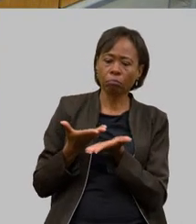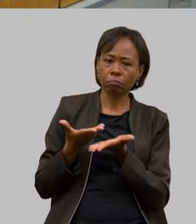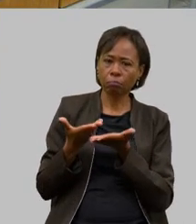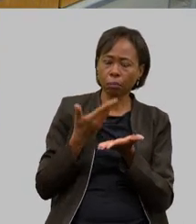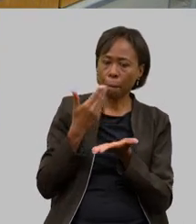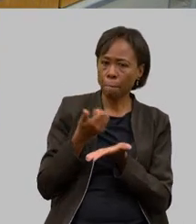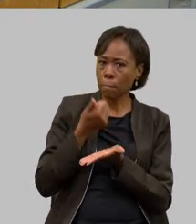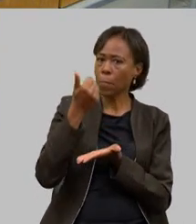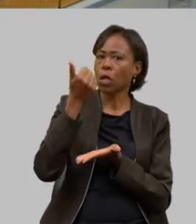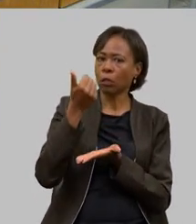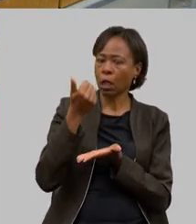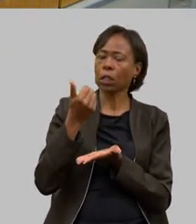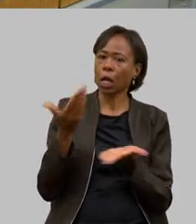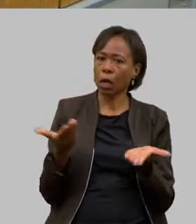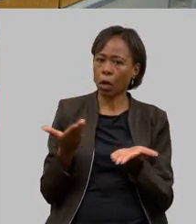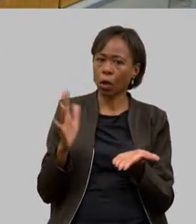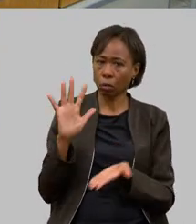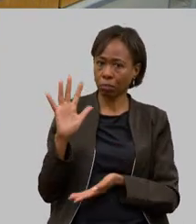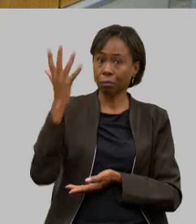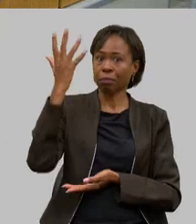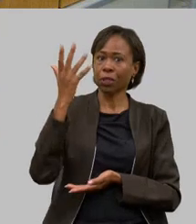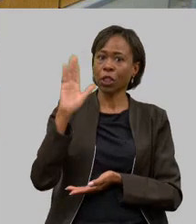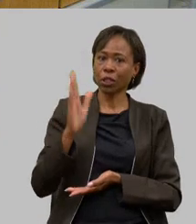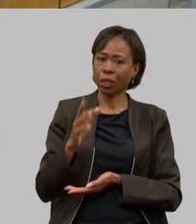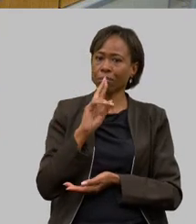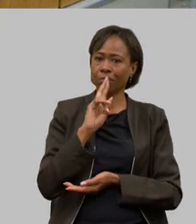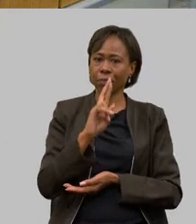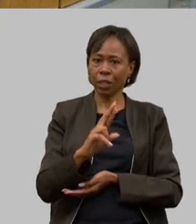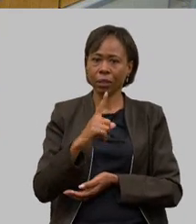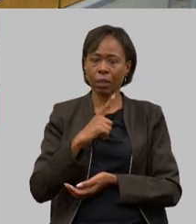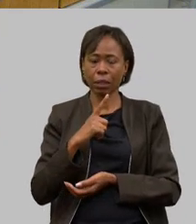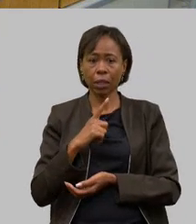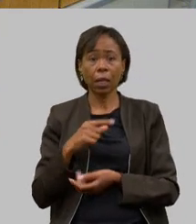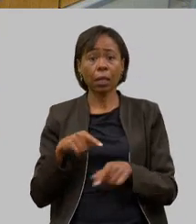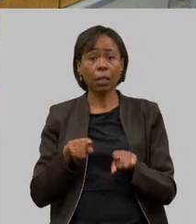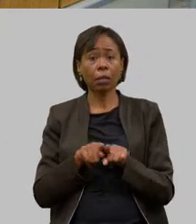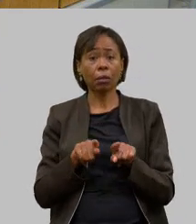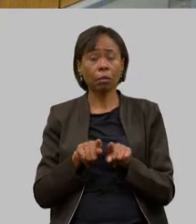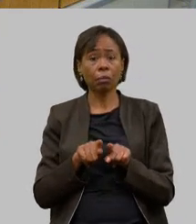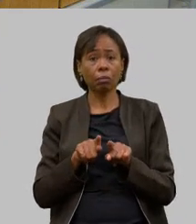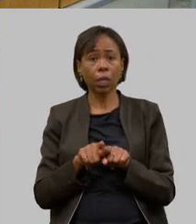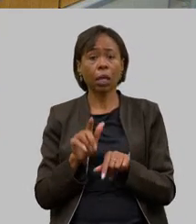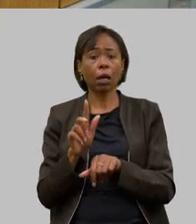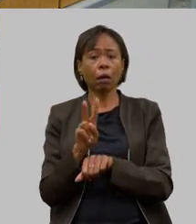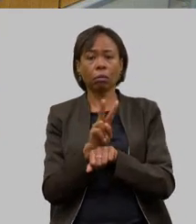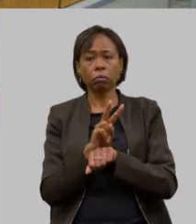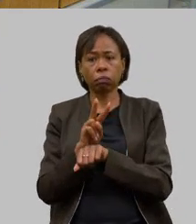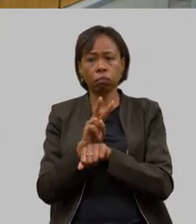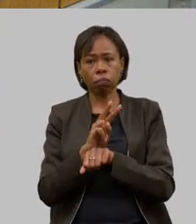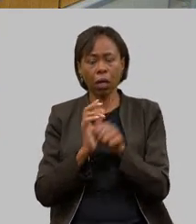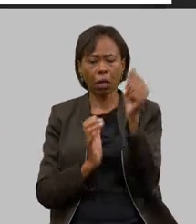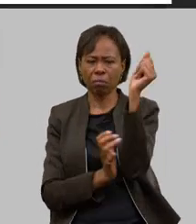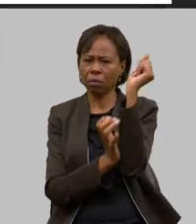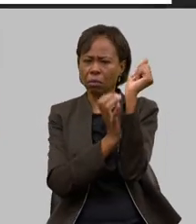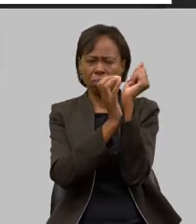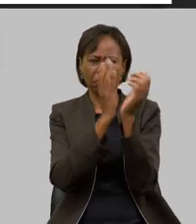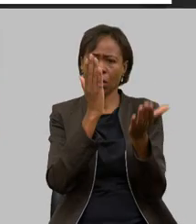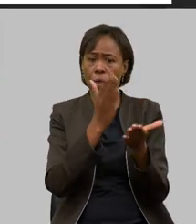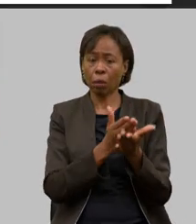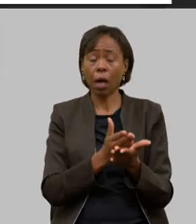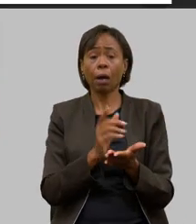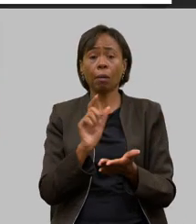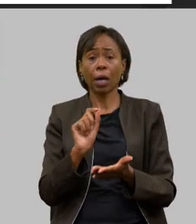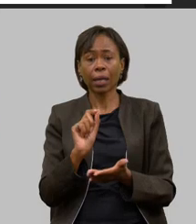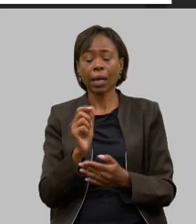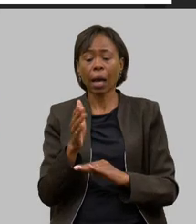começando a aparecer já resultados e a regularidade sanitária e desburocratização de procedimentos para atendimento da